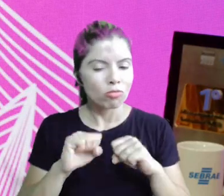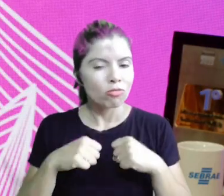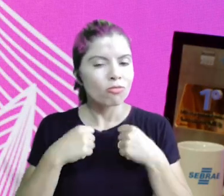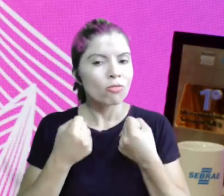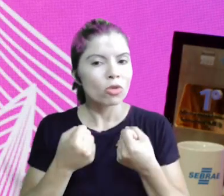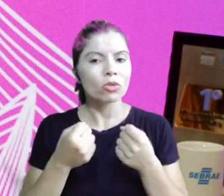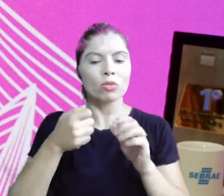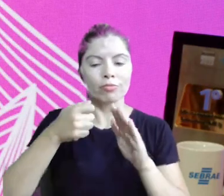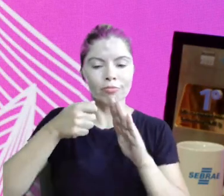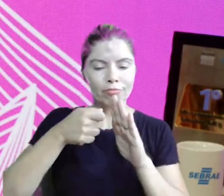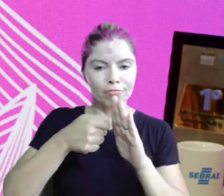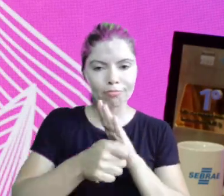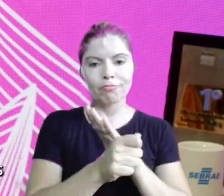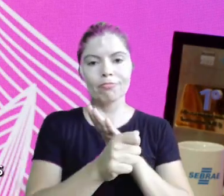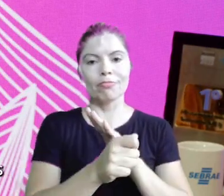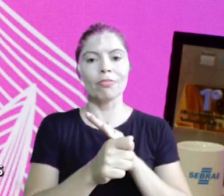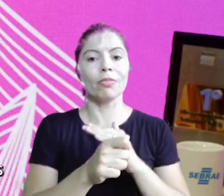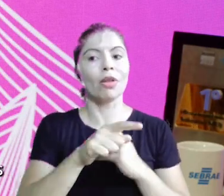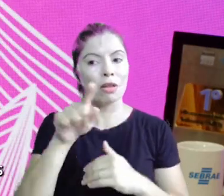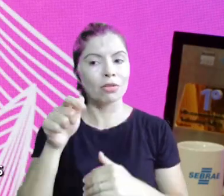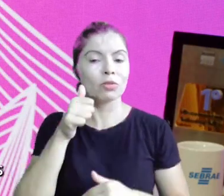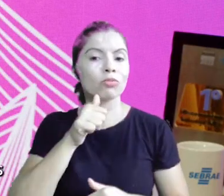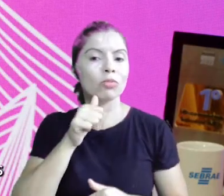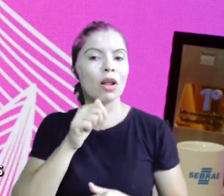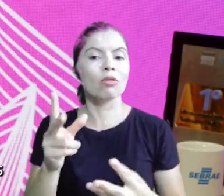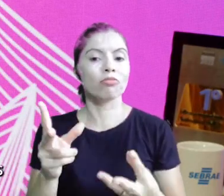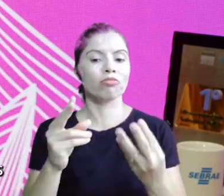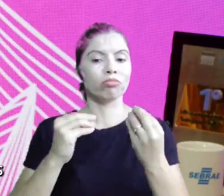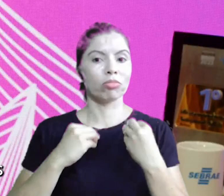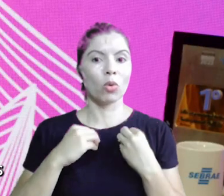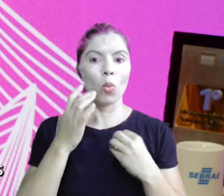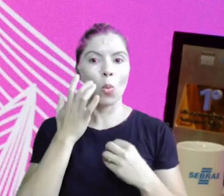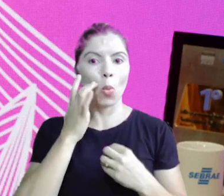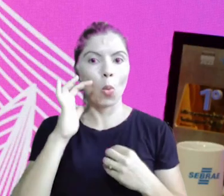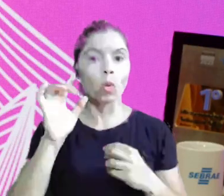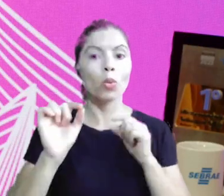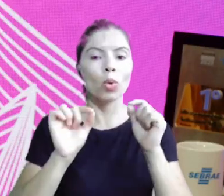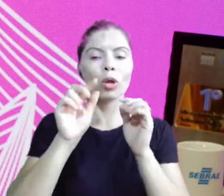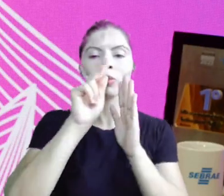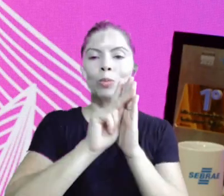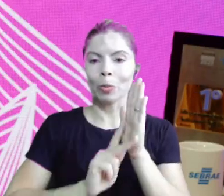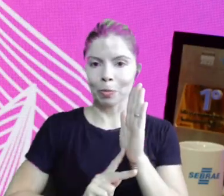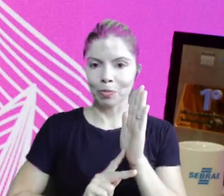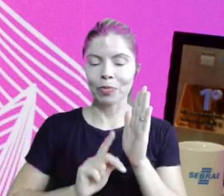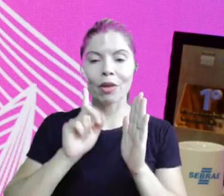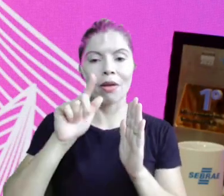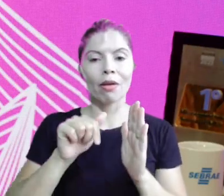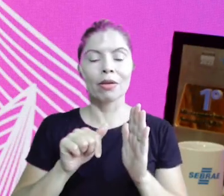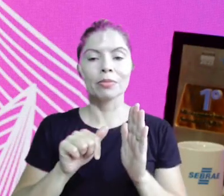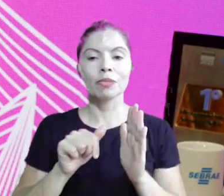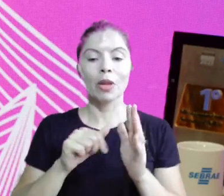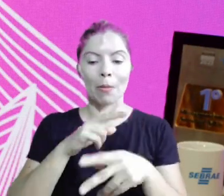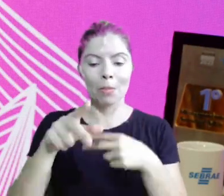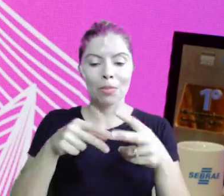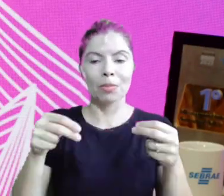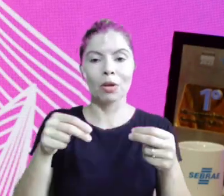desafio de empreender. Essas mulheres, elas são ganhadoras ouro do programa